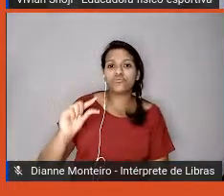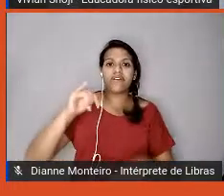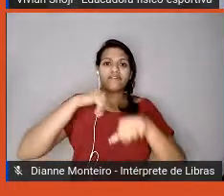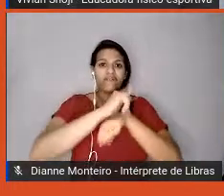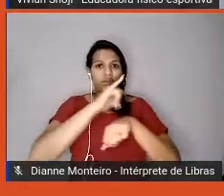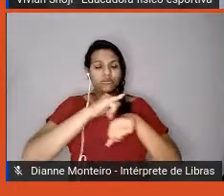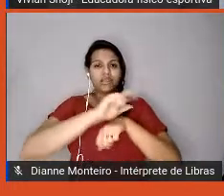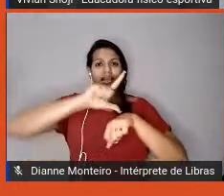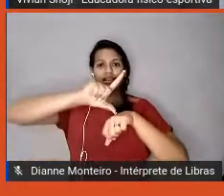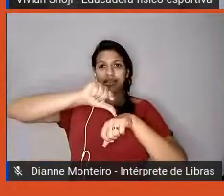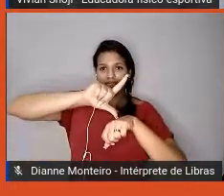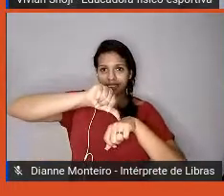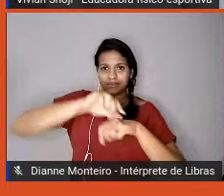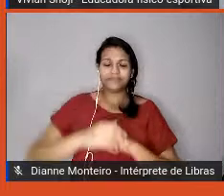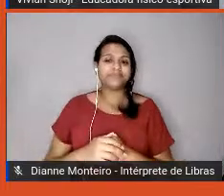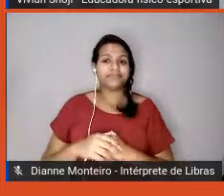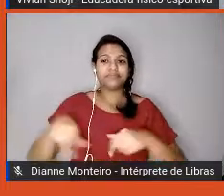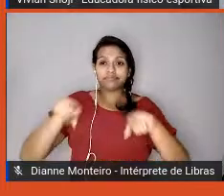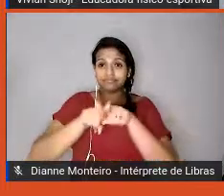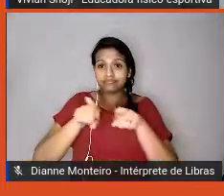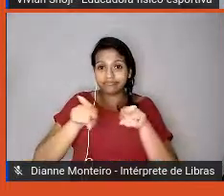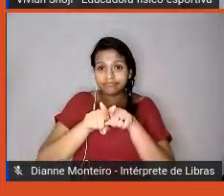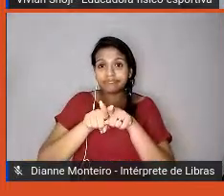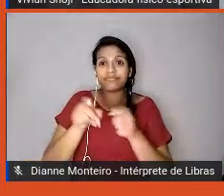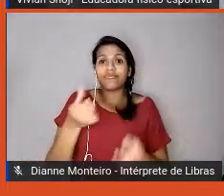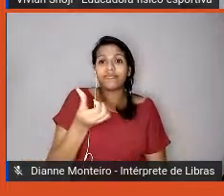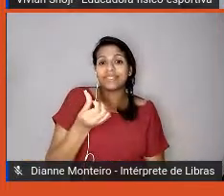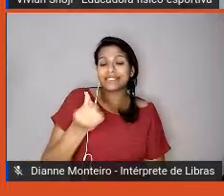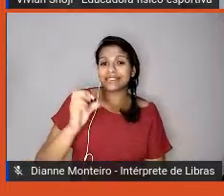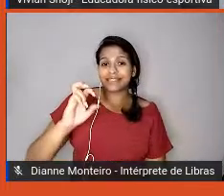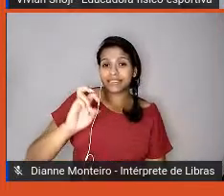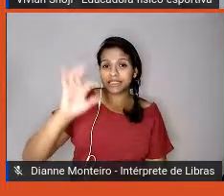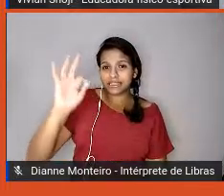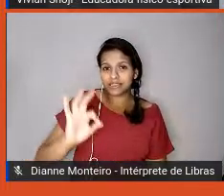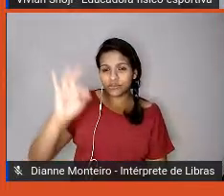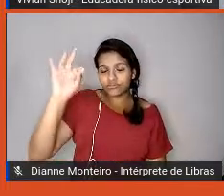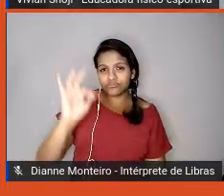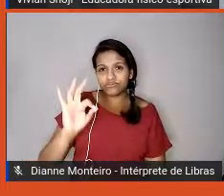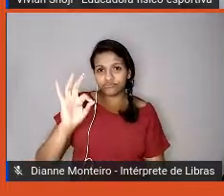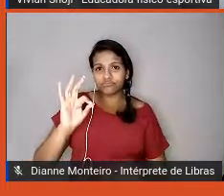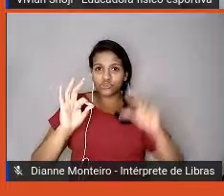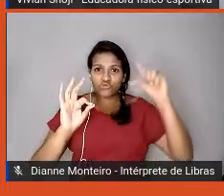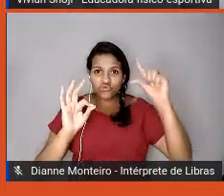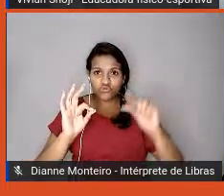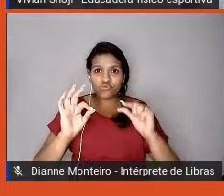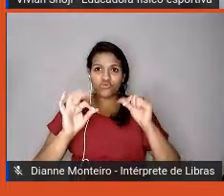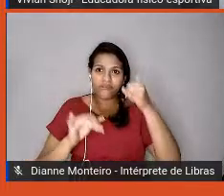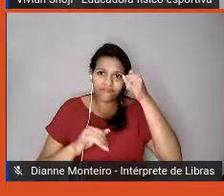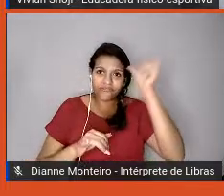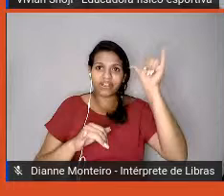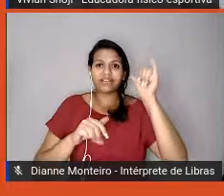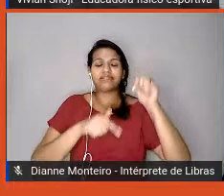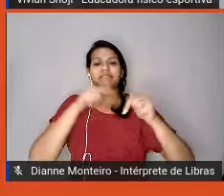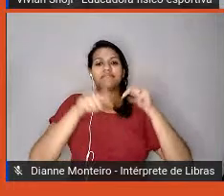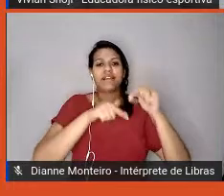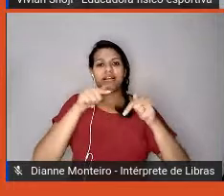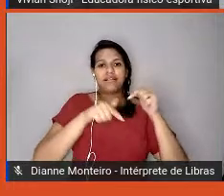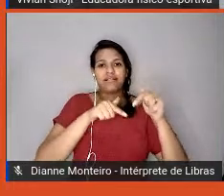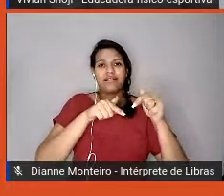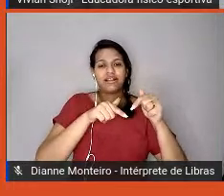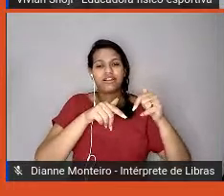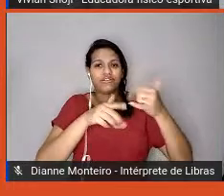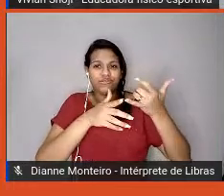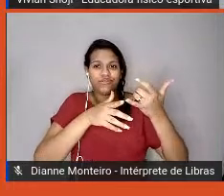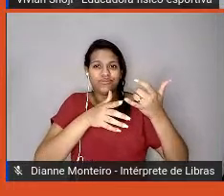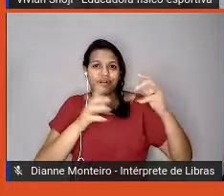menos chances de se envolver em acidentes de trabalho, e 81% menos intenção de